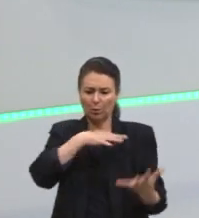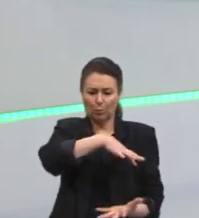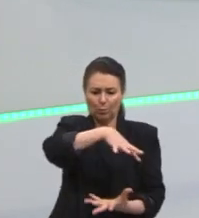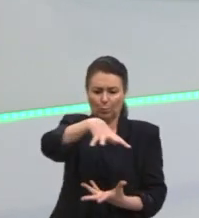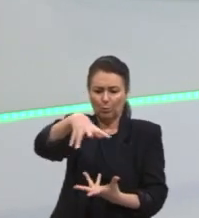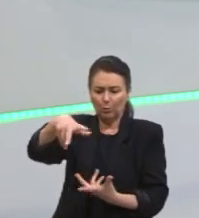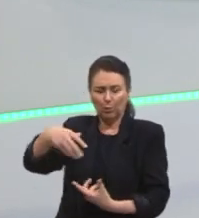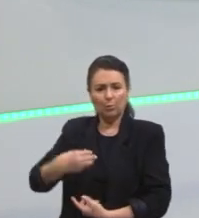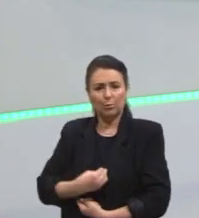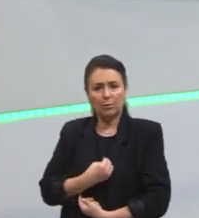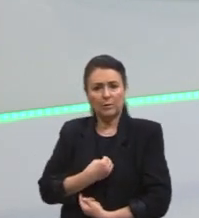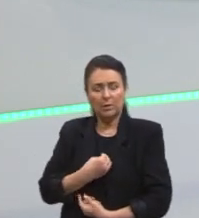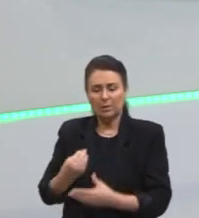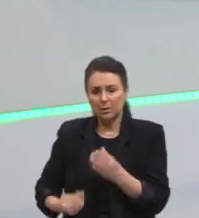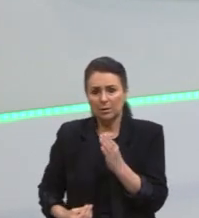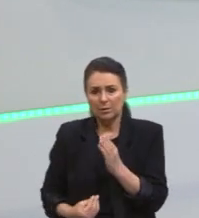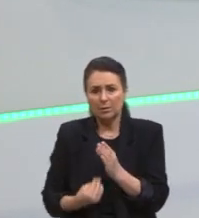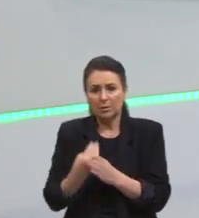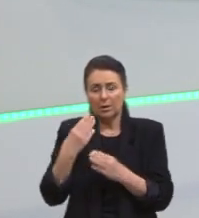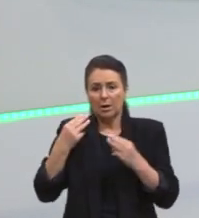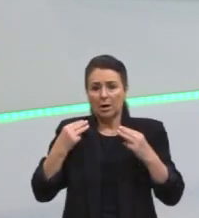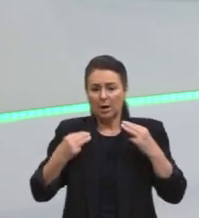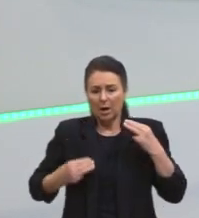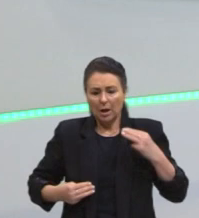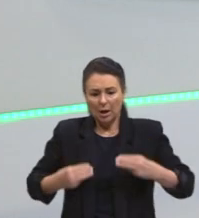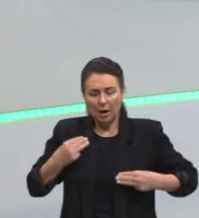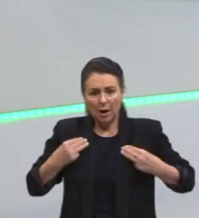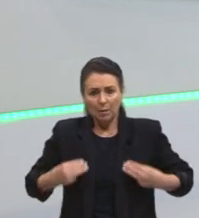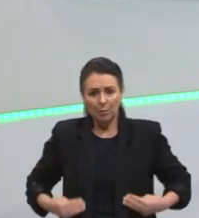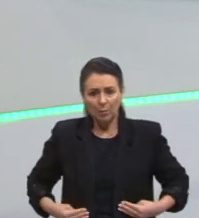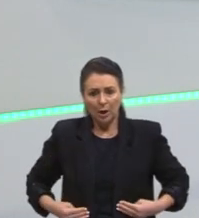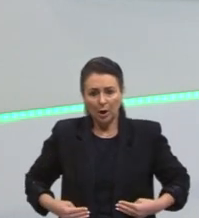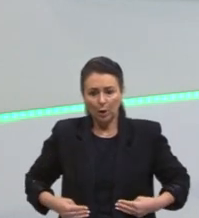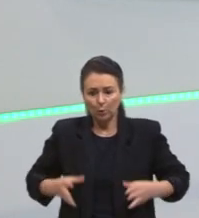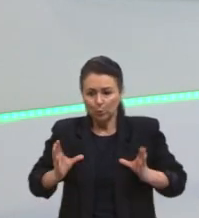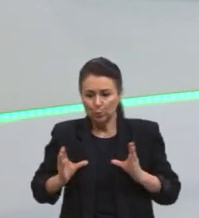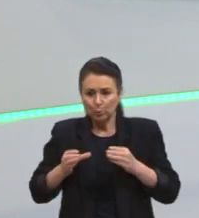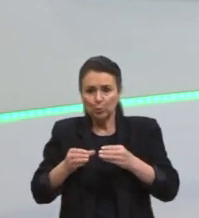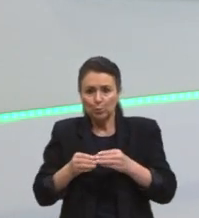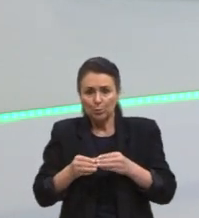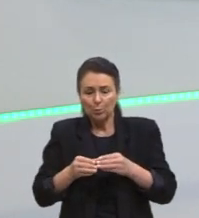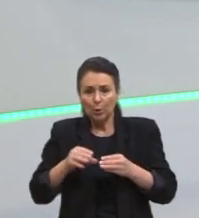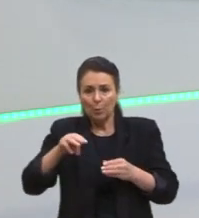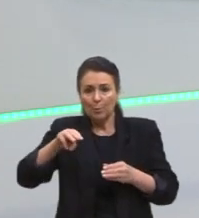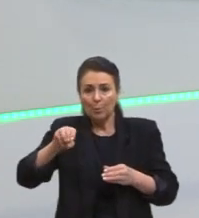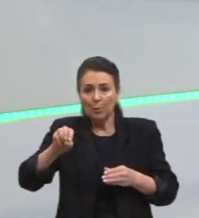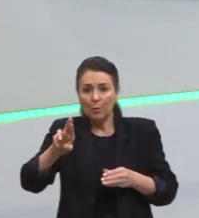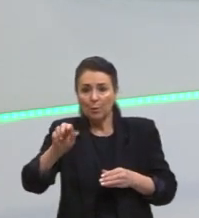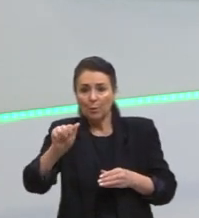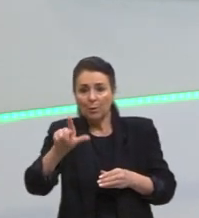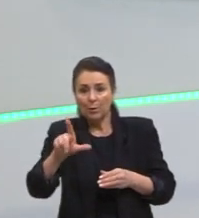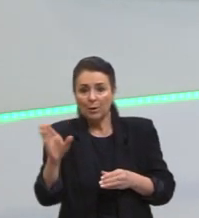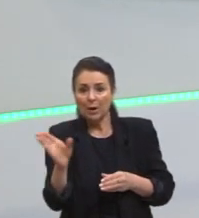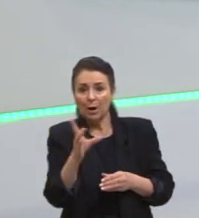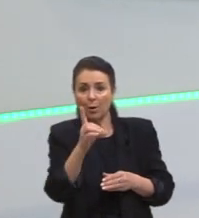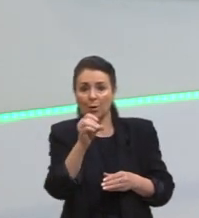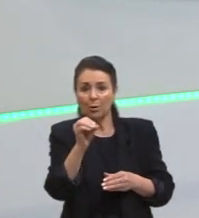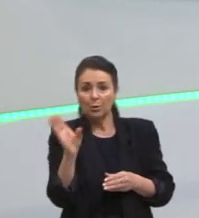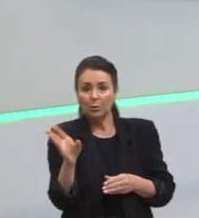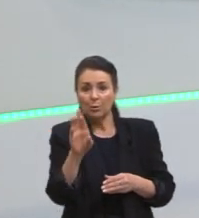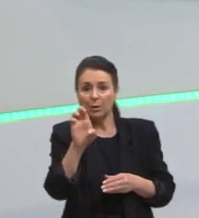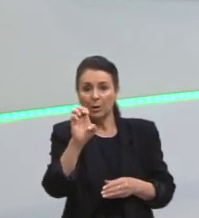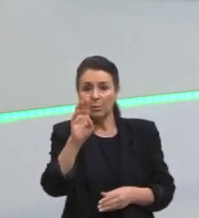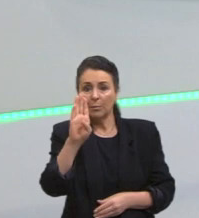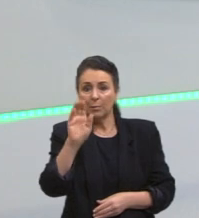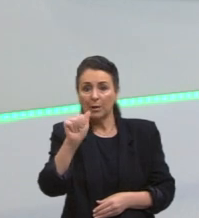vida, e tu cria a chamada moral do rebanho. Foi o que o Hitler fez com o nazismo. A chamada moral do rebanho,